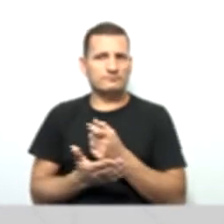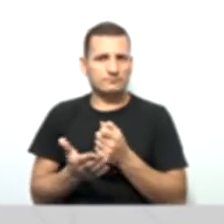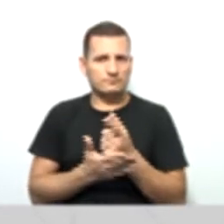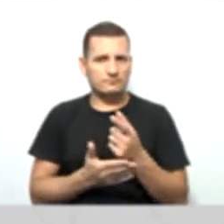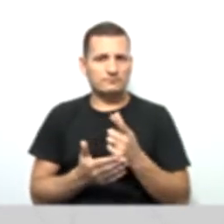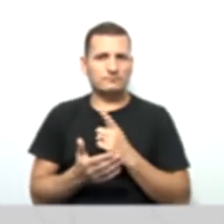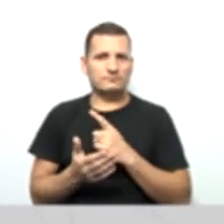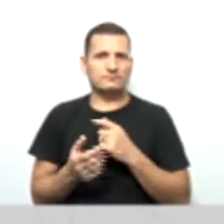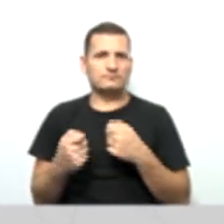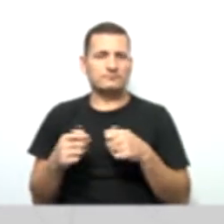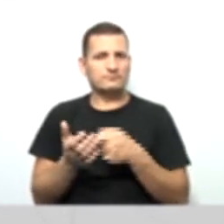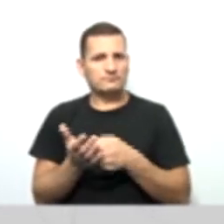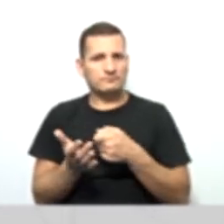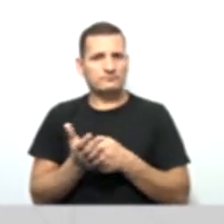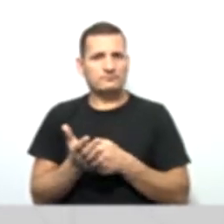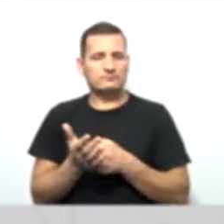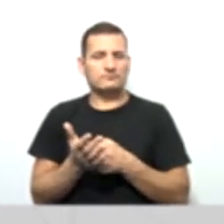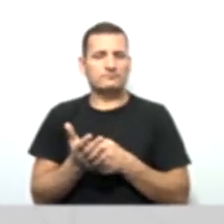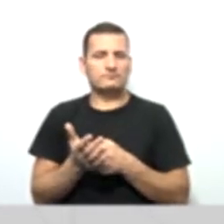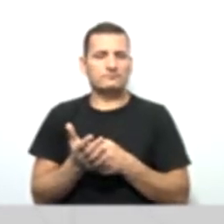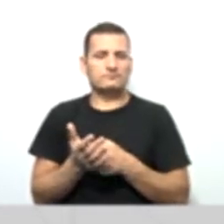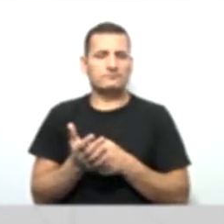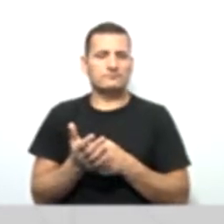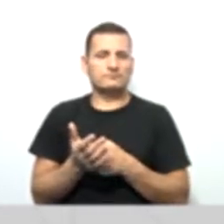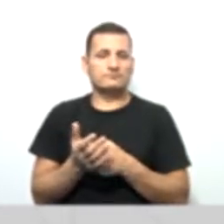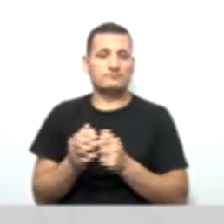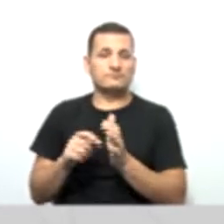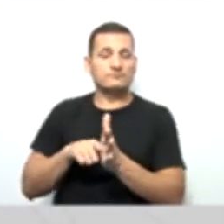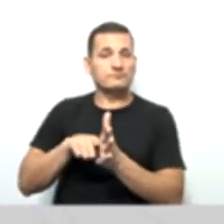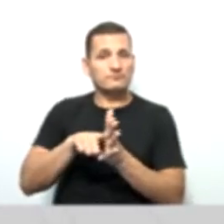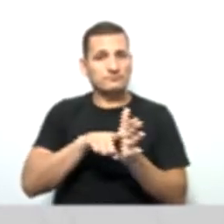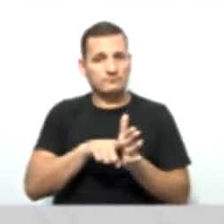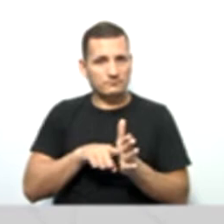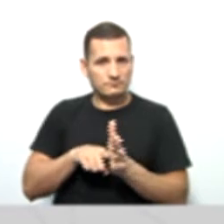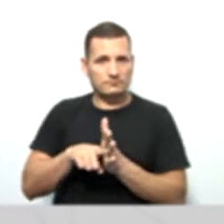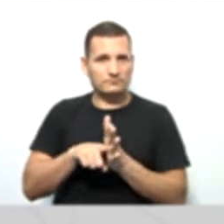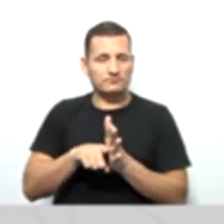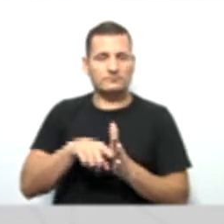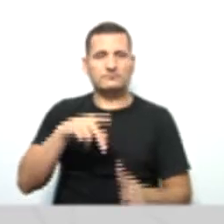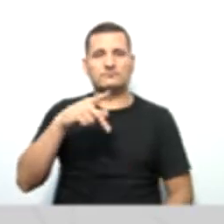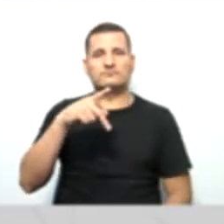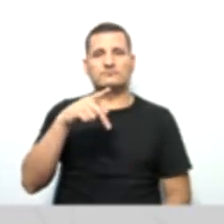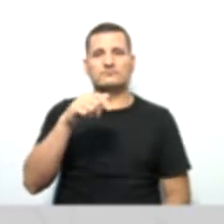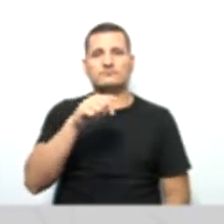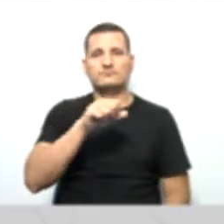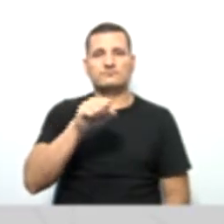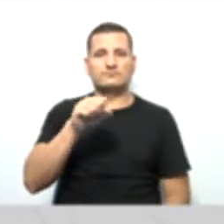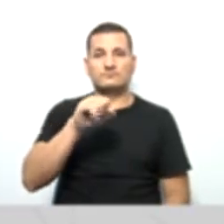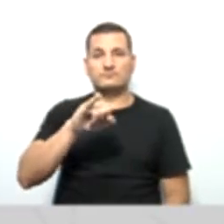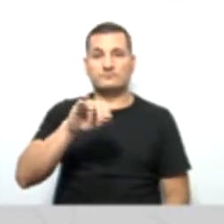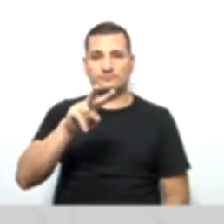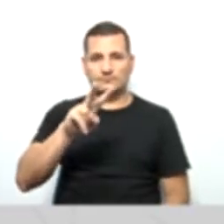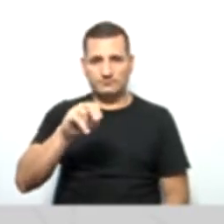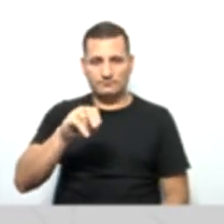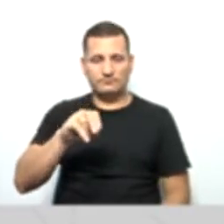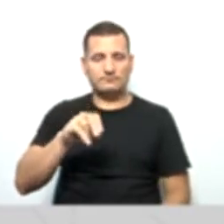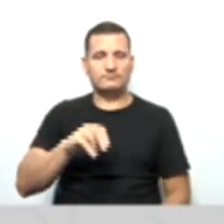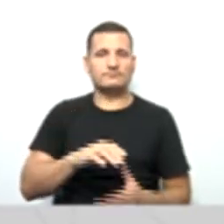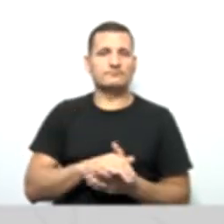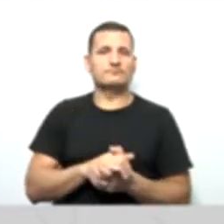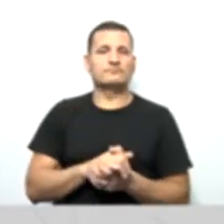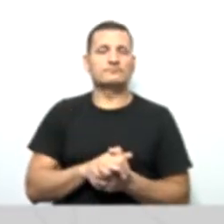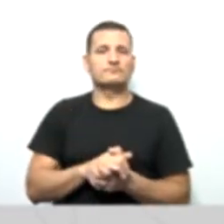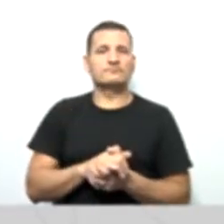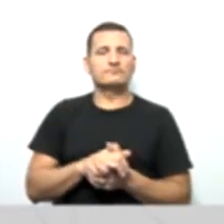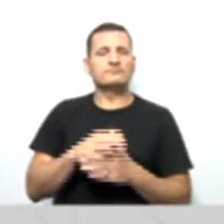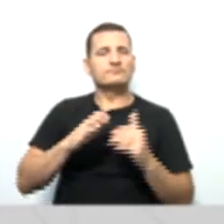cumprindo. nas auditorias das contas do passivo o auditor deve verificar o quê, gente?